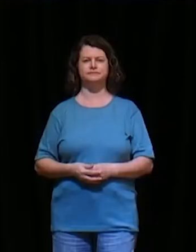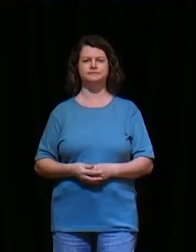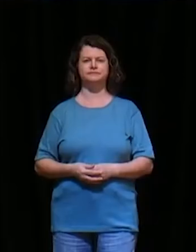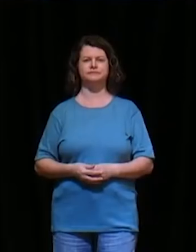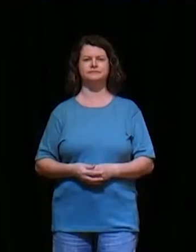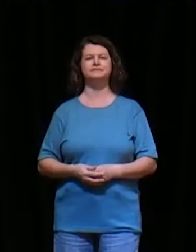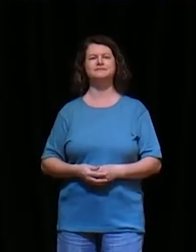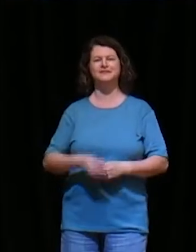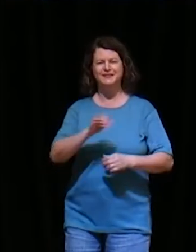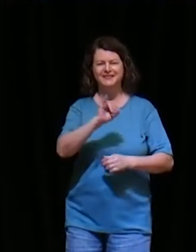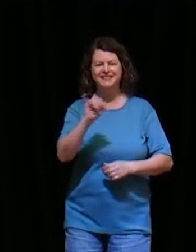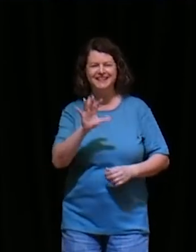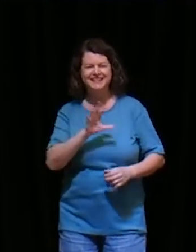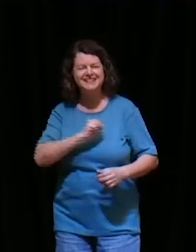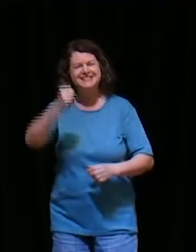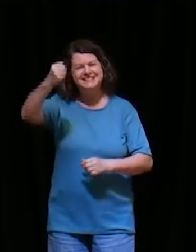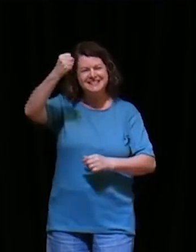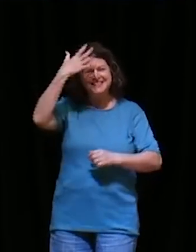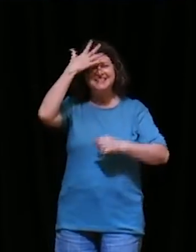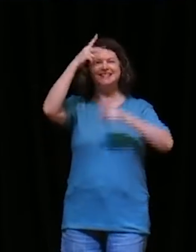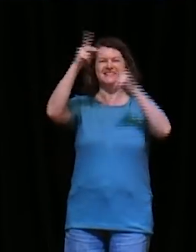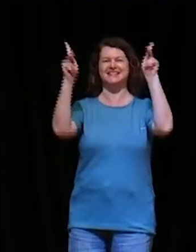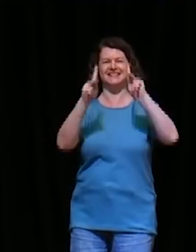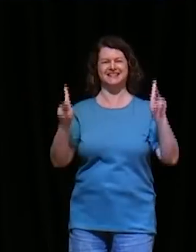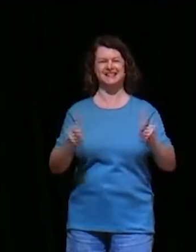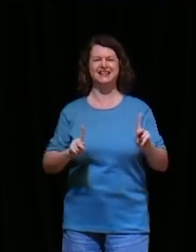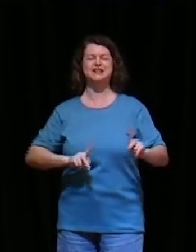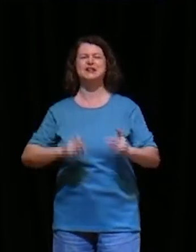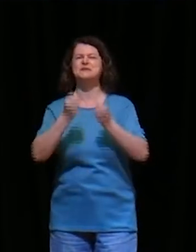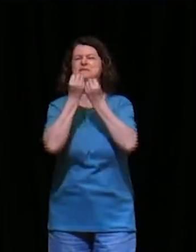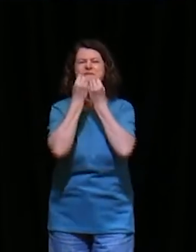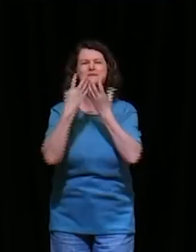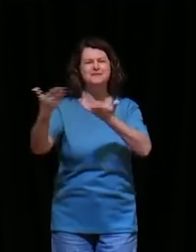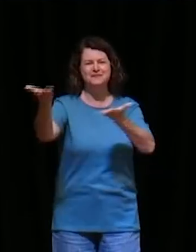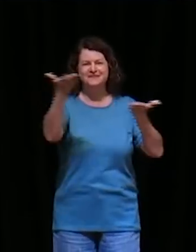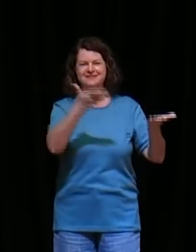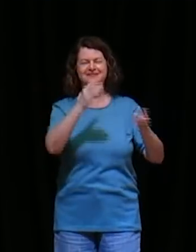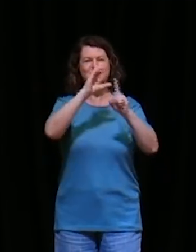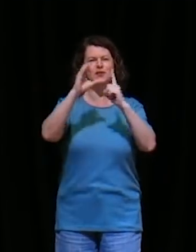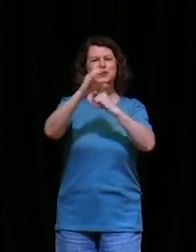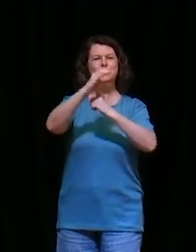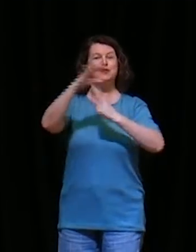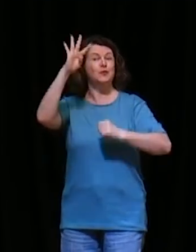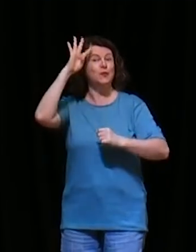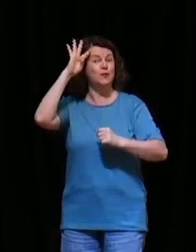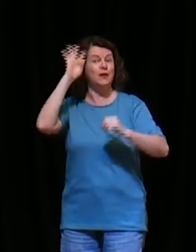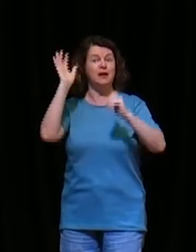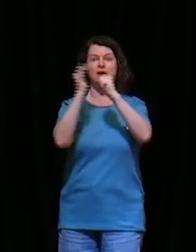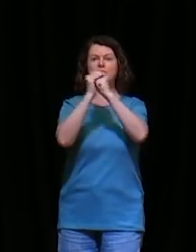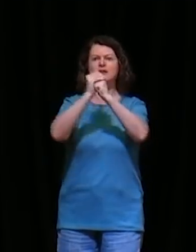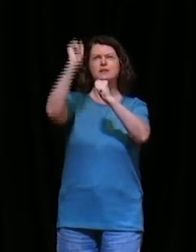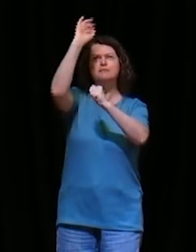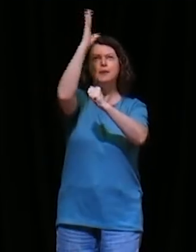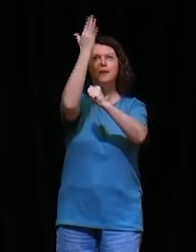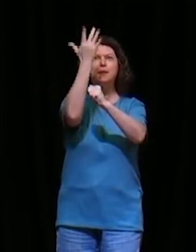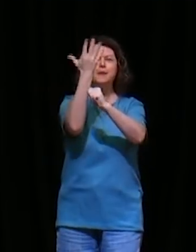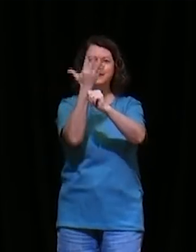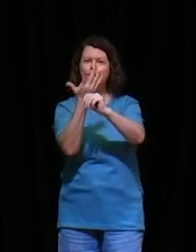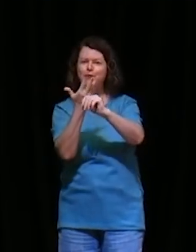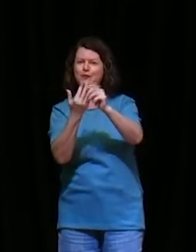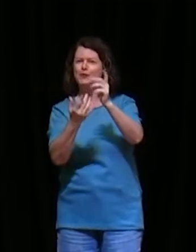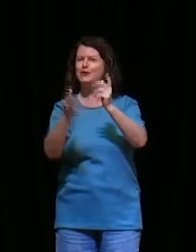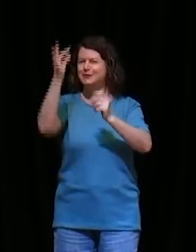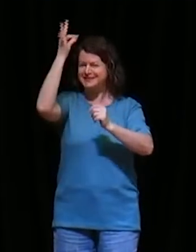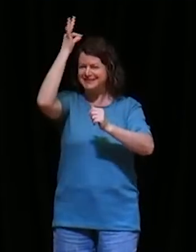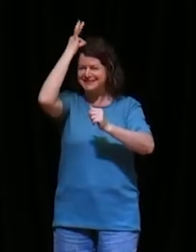Olá, queridos, graças e paz. Seja muito bem-vindo ao culto do Quarta Faire na Igreja Batista de Bom Retiro.